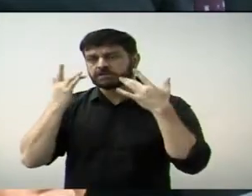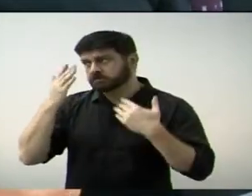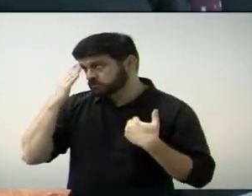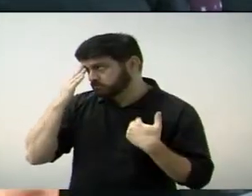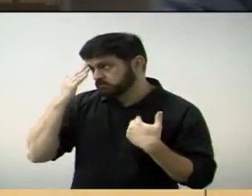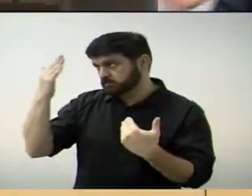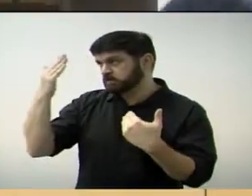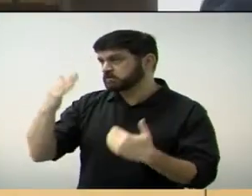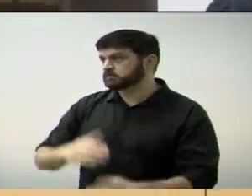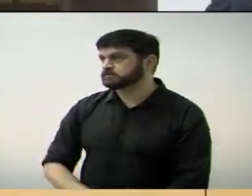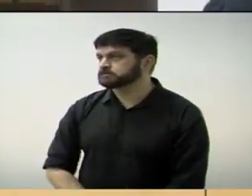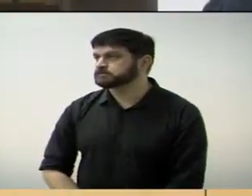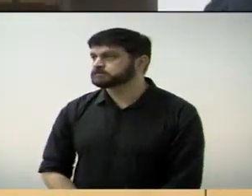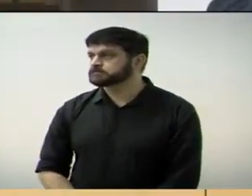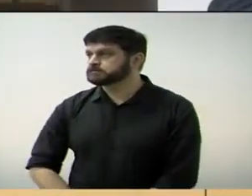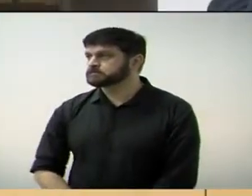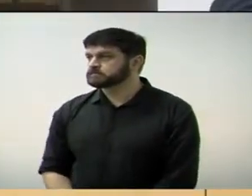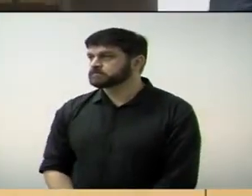noite.